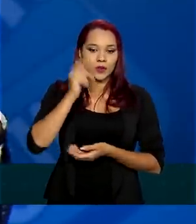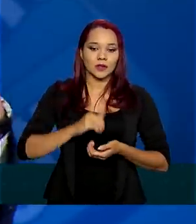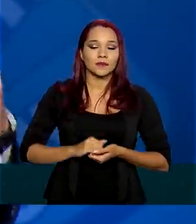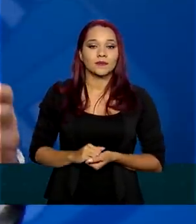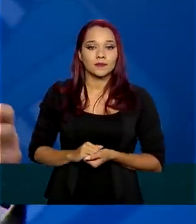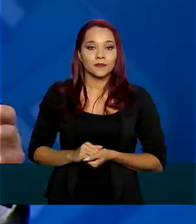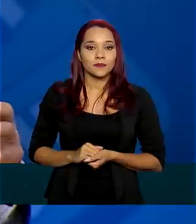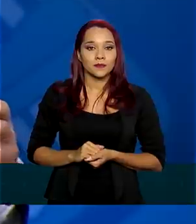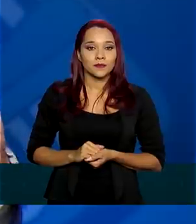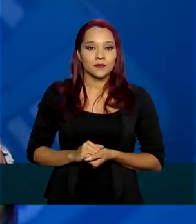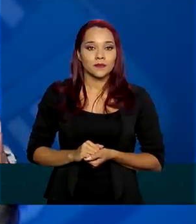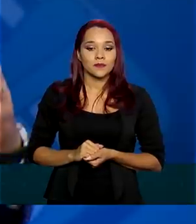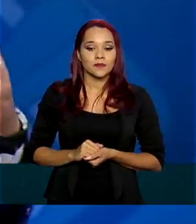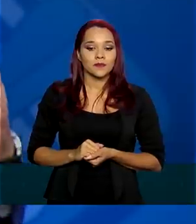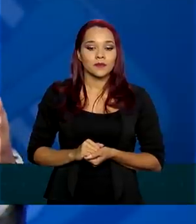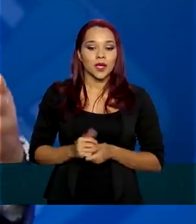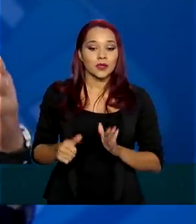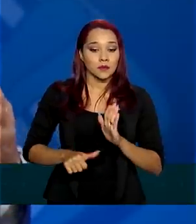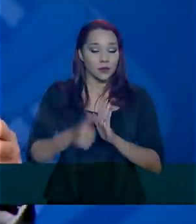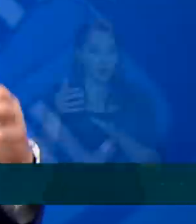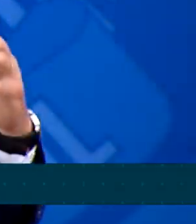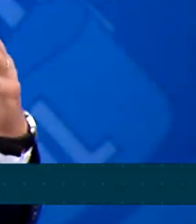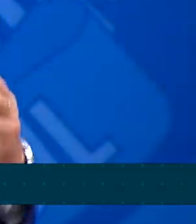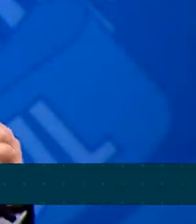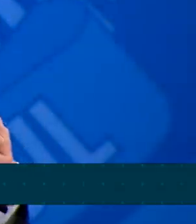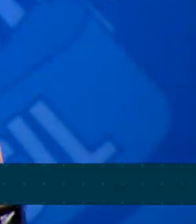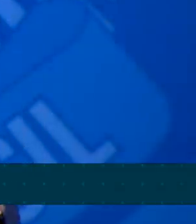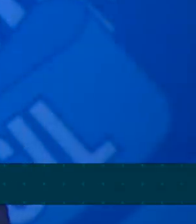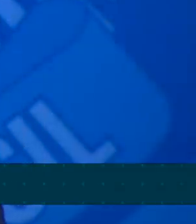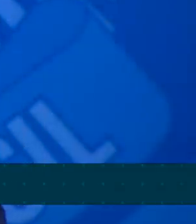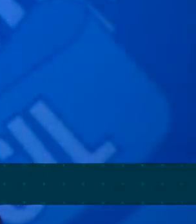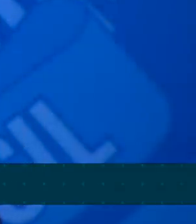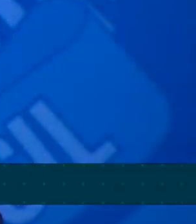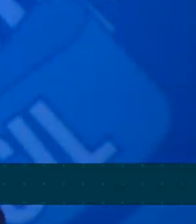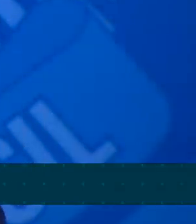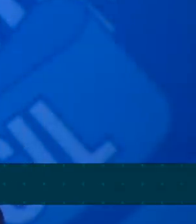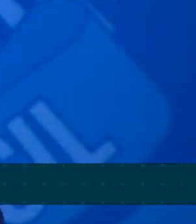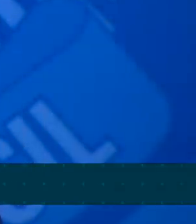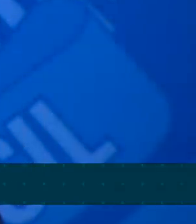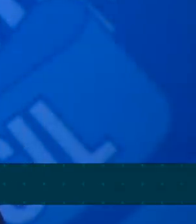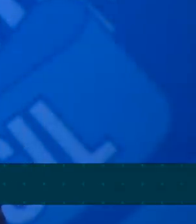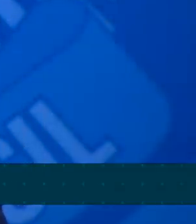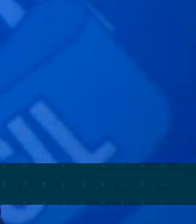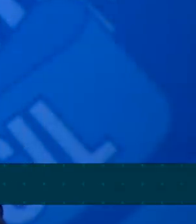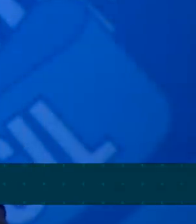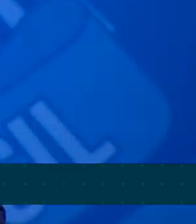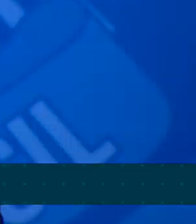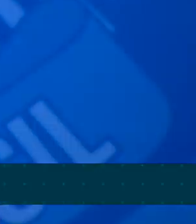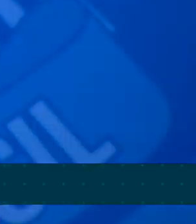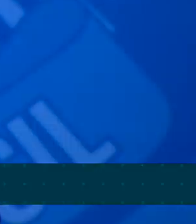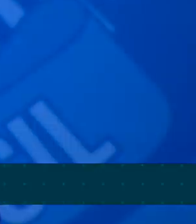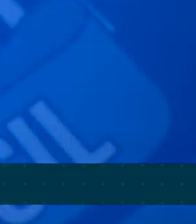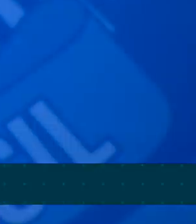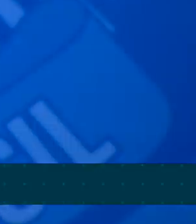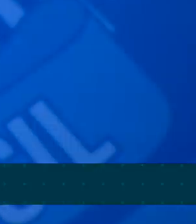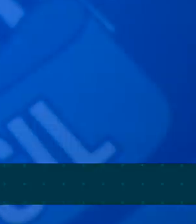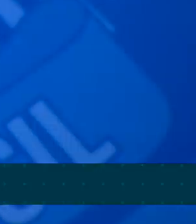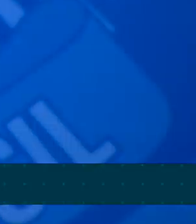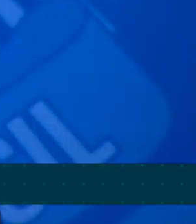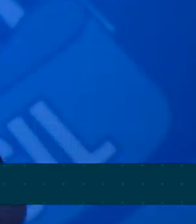primeira leva de 23 milhões de brasileiros está passando pelos